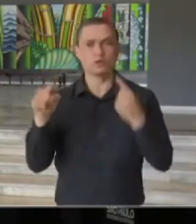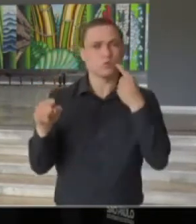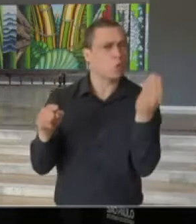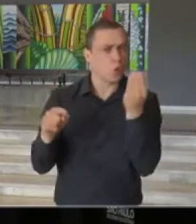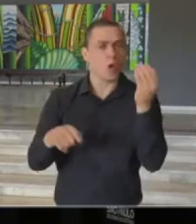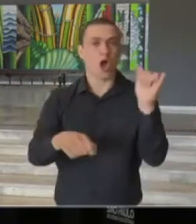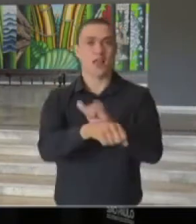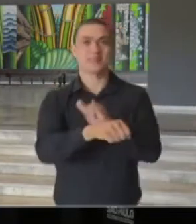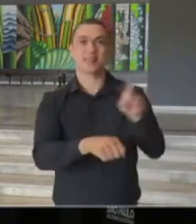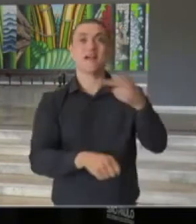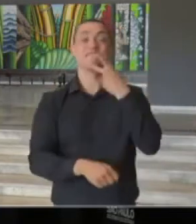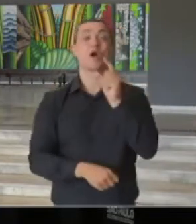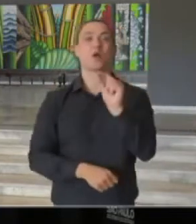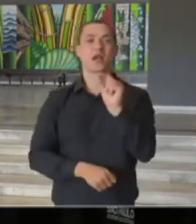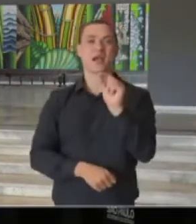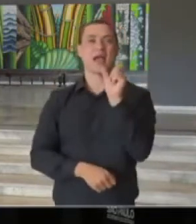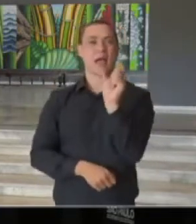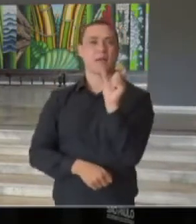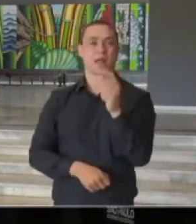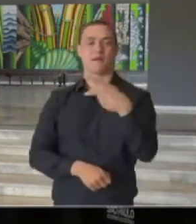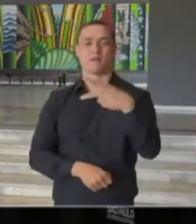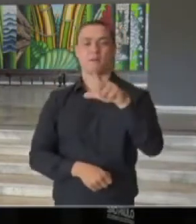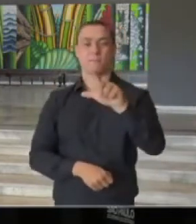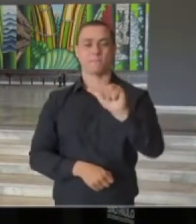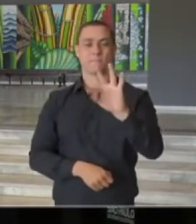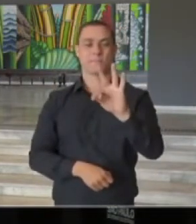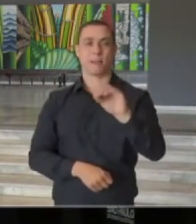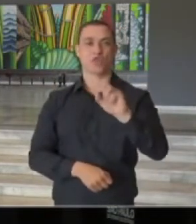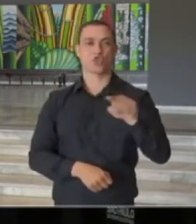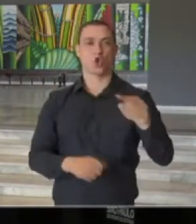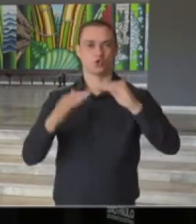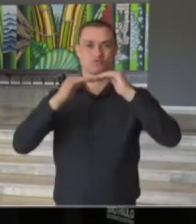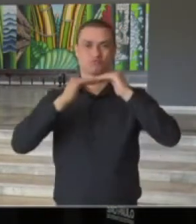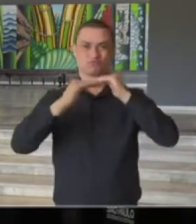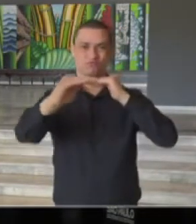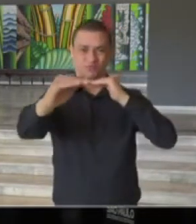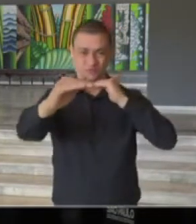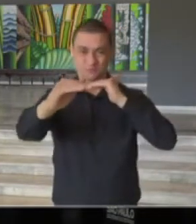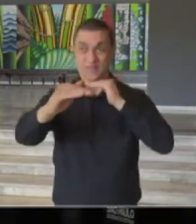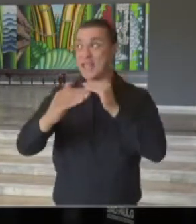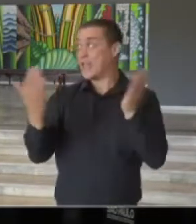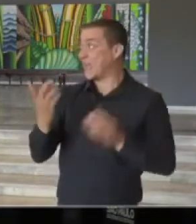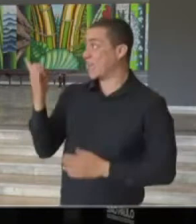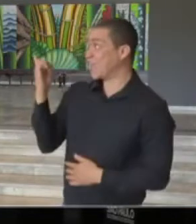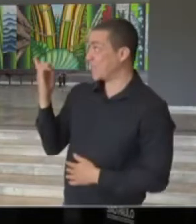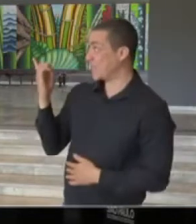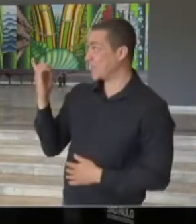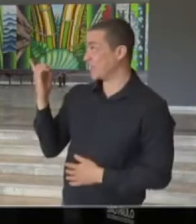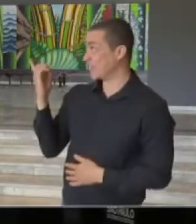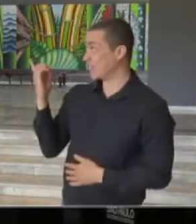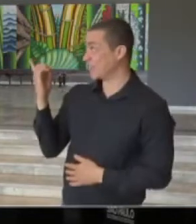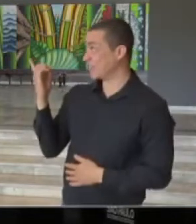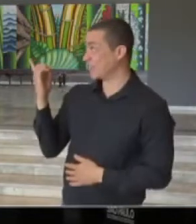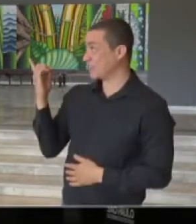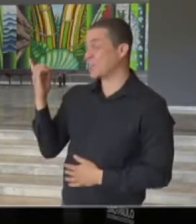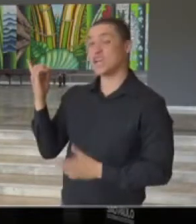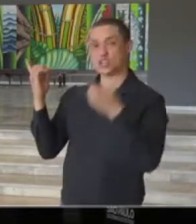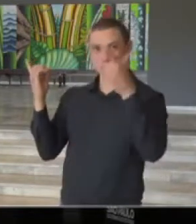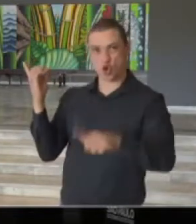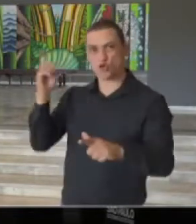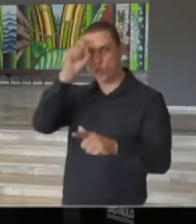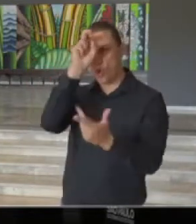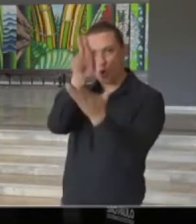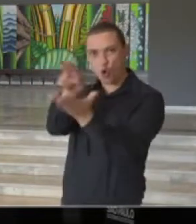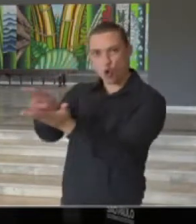usar essa expressão de platô. Próximo, por favor. Aqui, novamente, em termos de novas